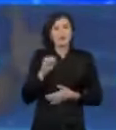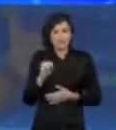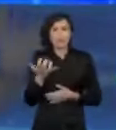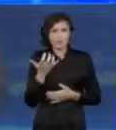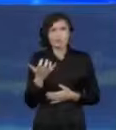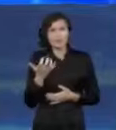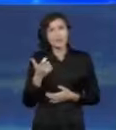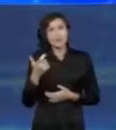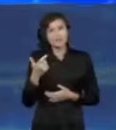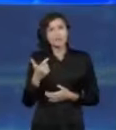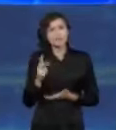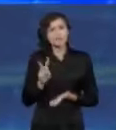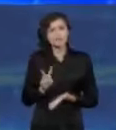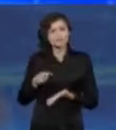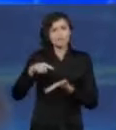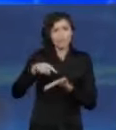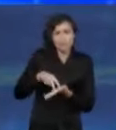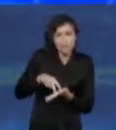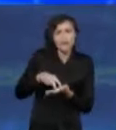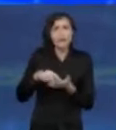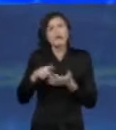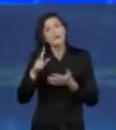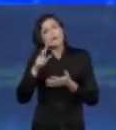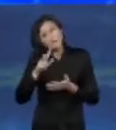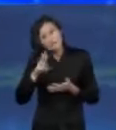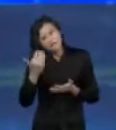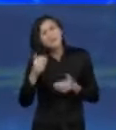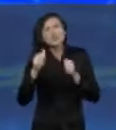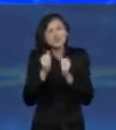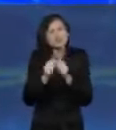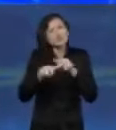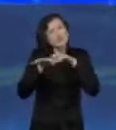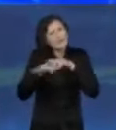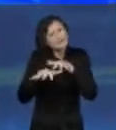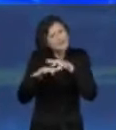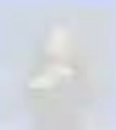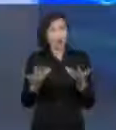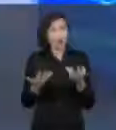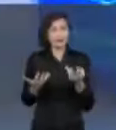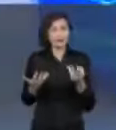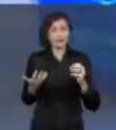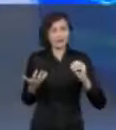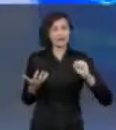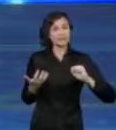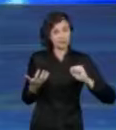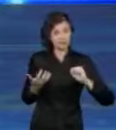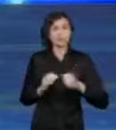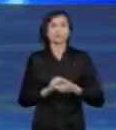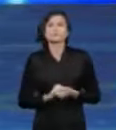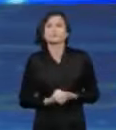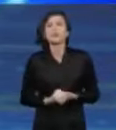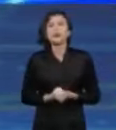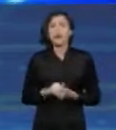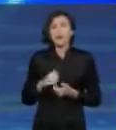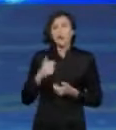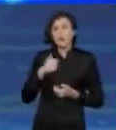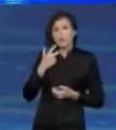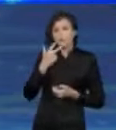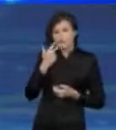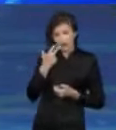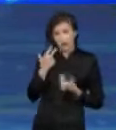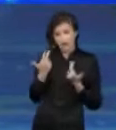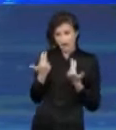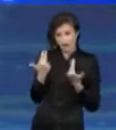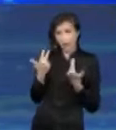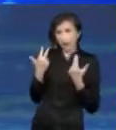senhor compareça às nossas manifestações públicas que você vai conhecer. Bom, eu vou parafrasear até a minha candidata governadora,